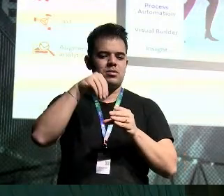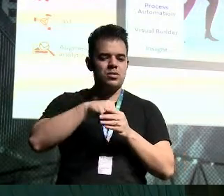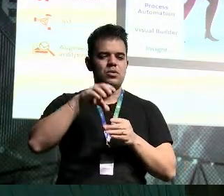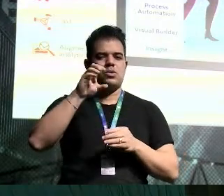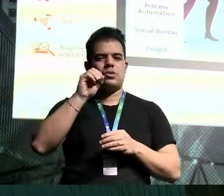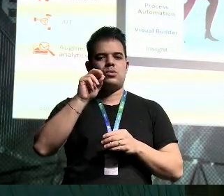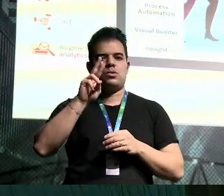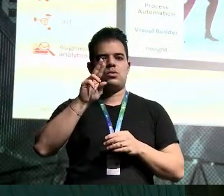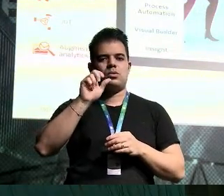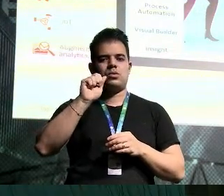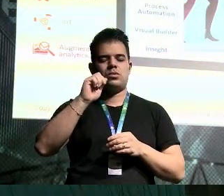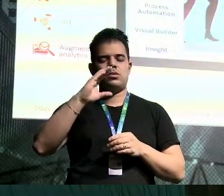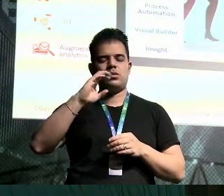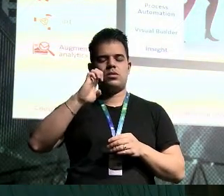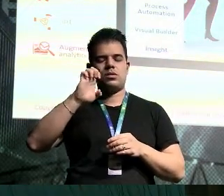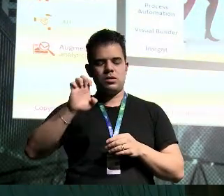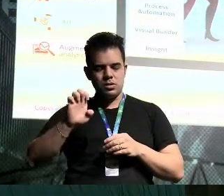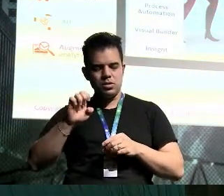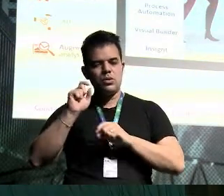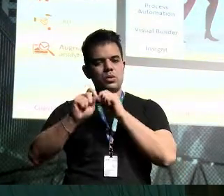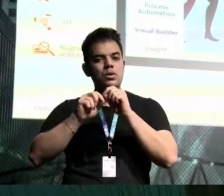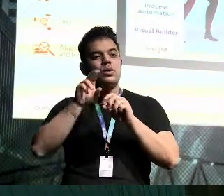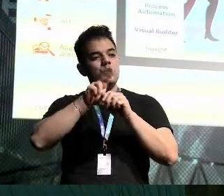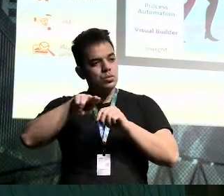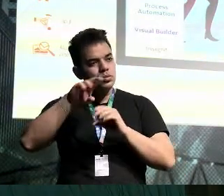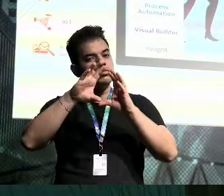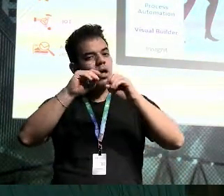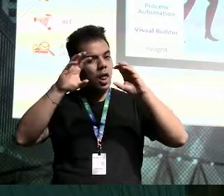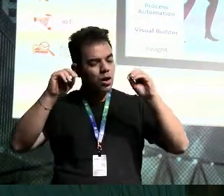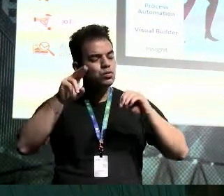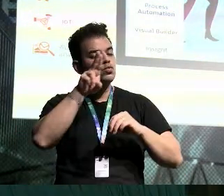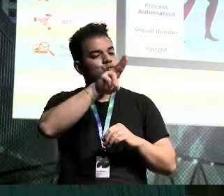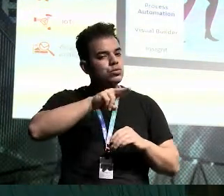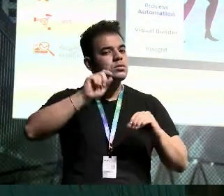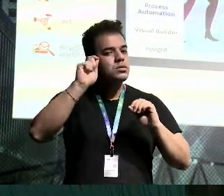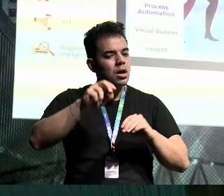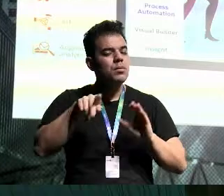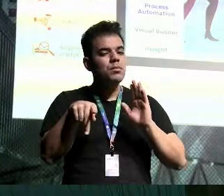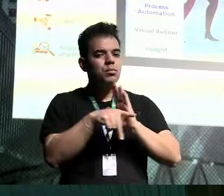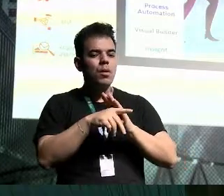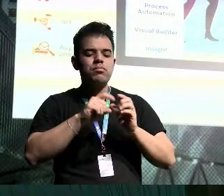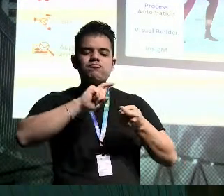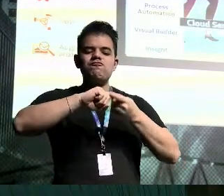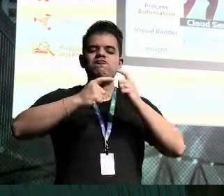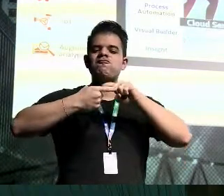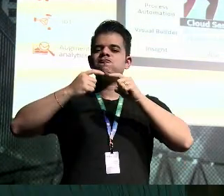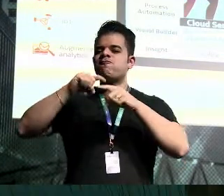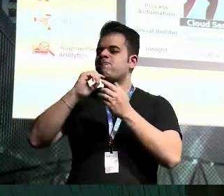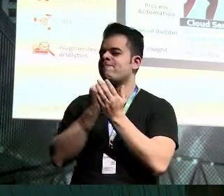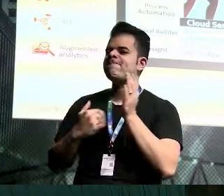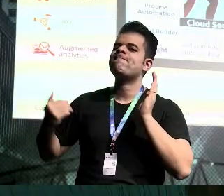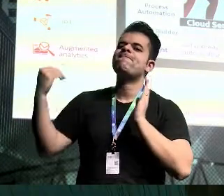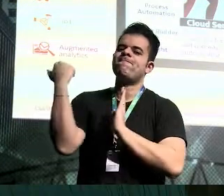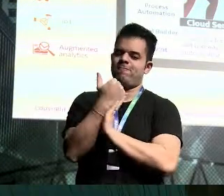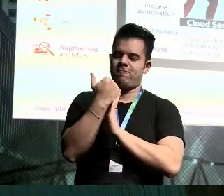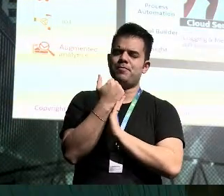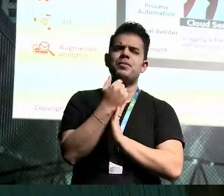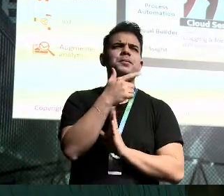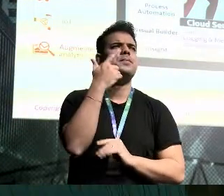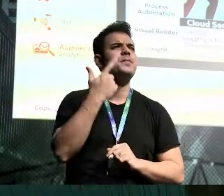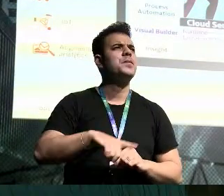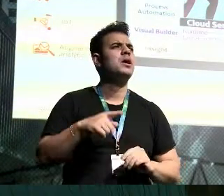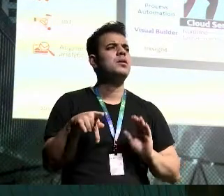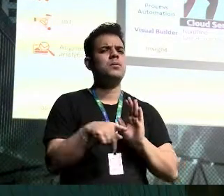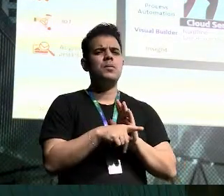disponíveis na cloud para que você possa usar e conseguir alavancar a hiperautomação. O que mais? Todo serviço